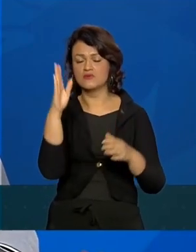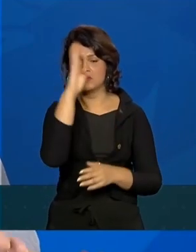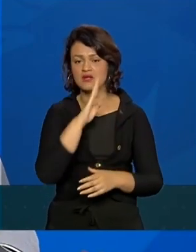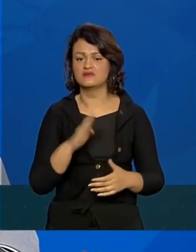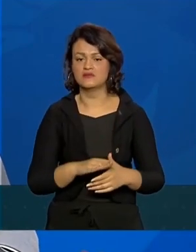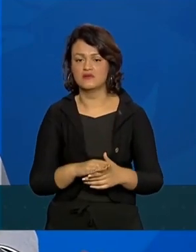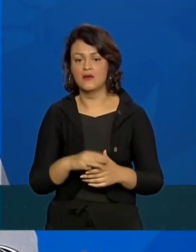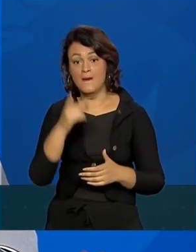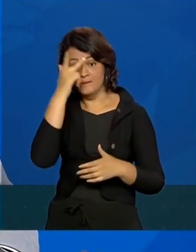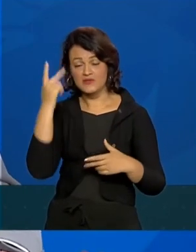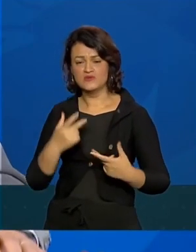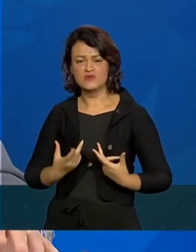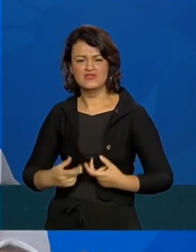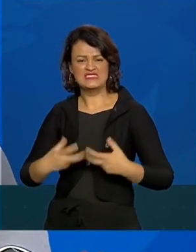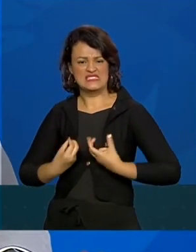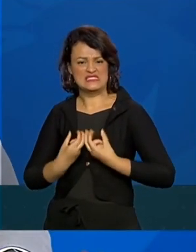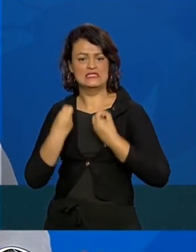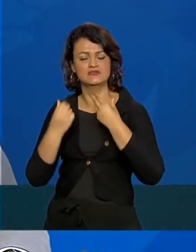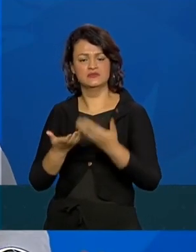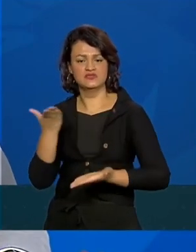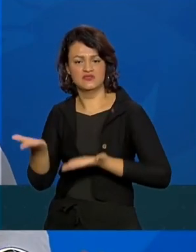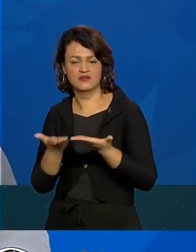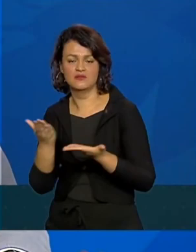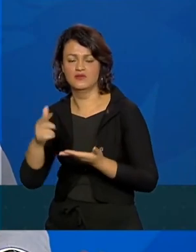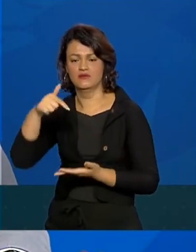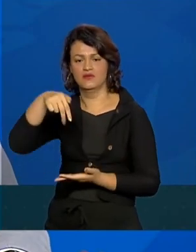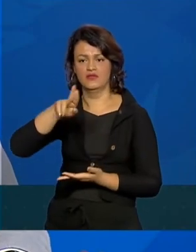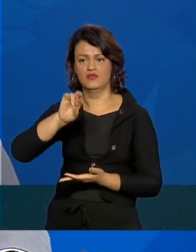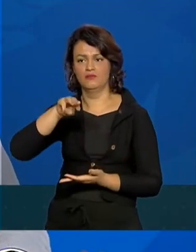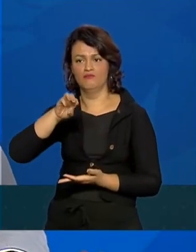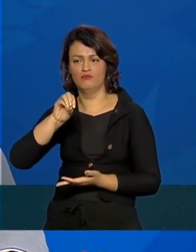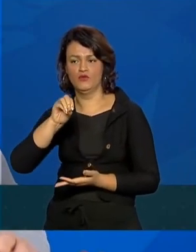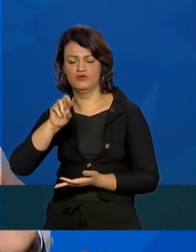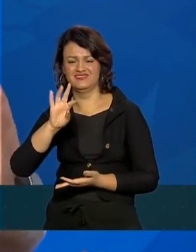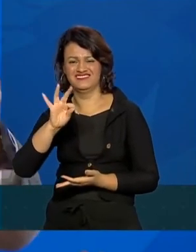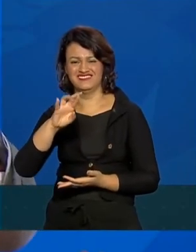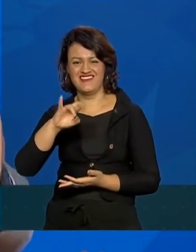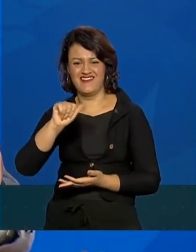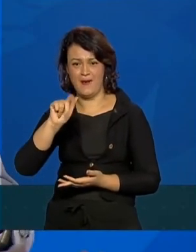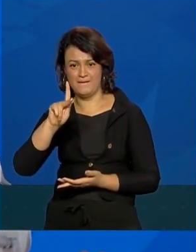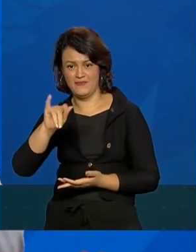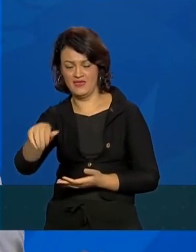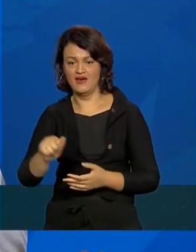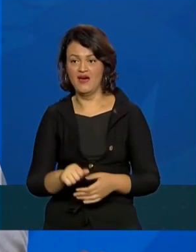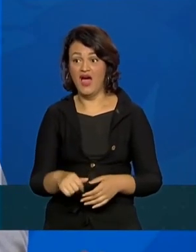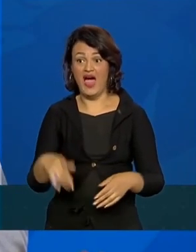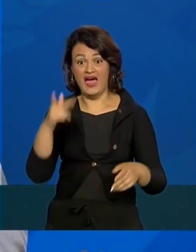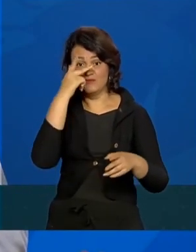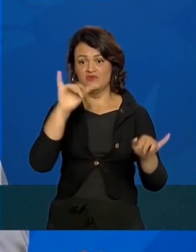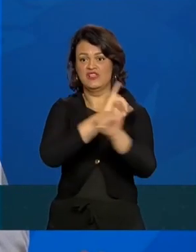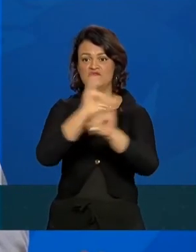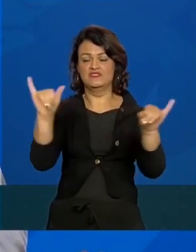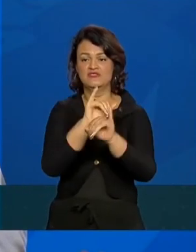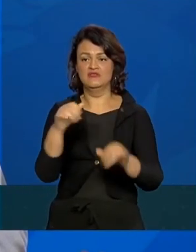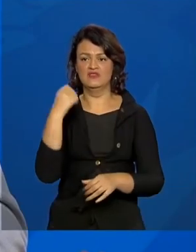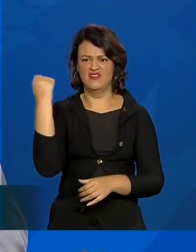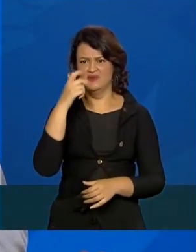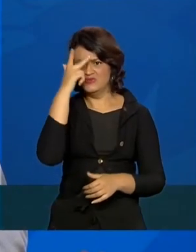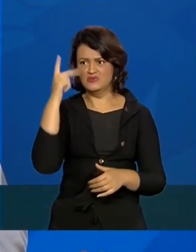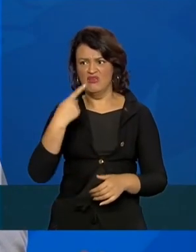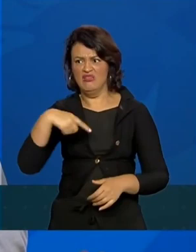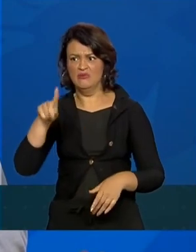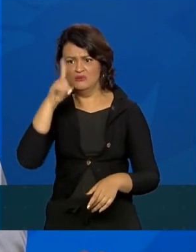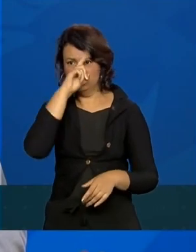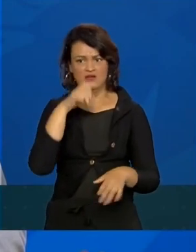quimioterapia, ou então está com algum problema bem grave, ele, com esse clima que foi instalado, ele não sai de